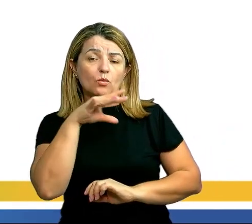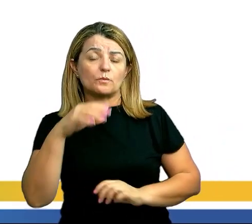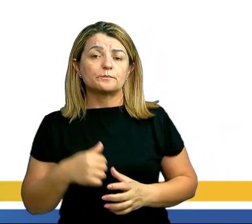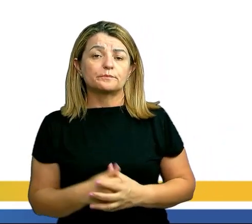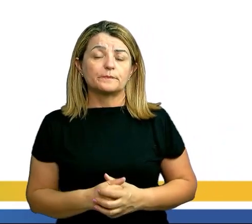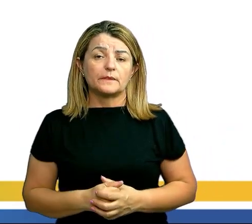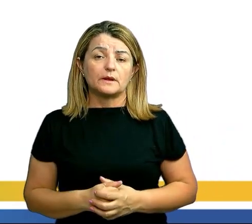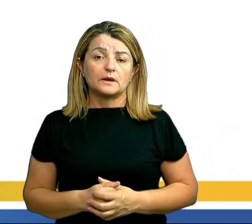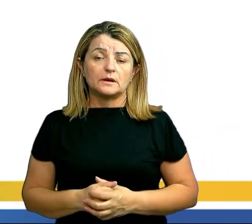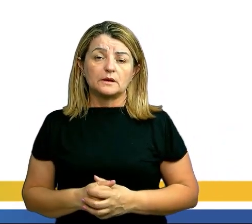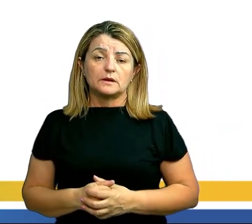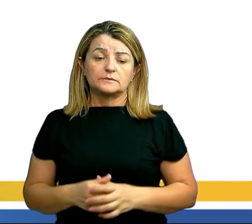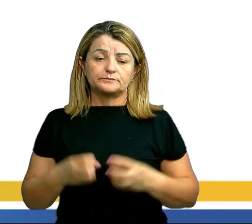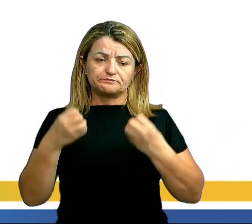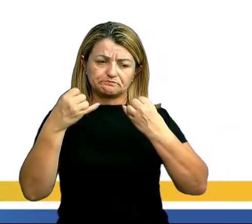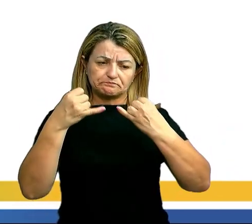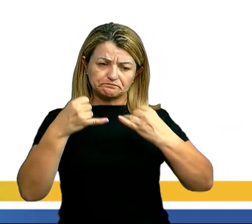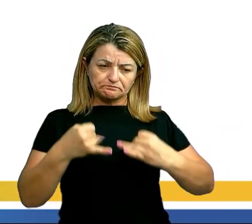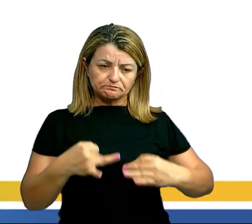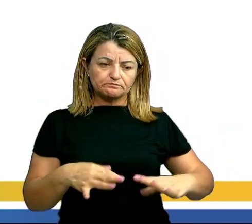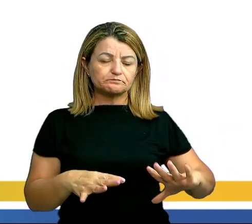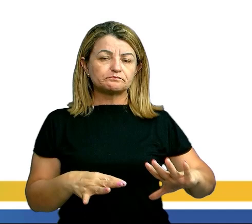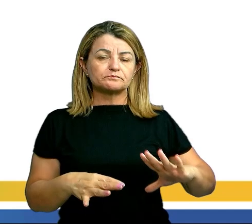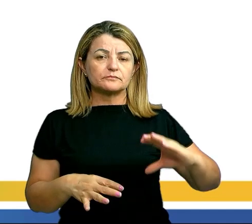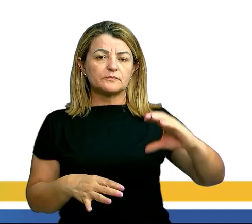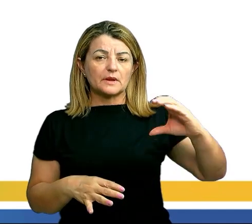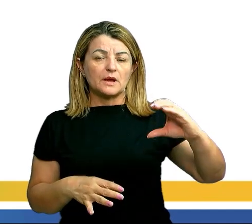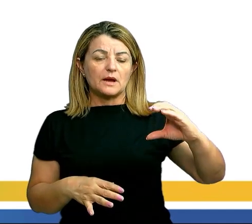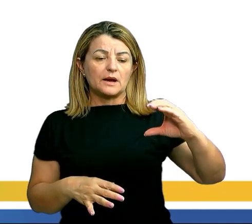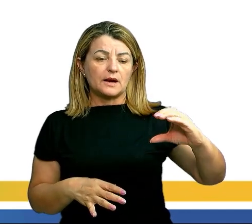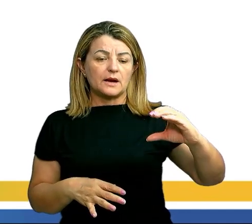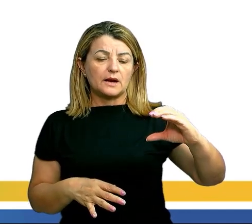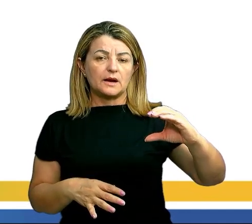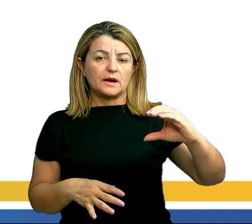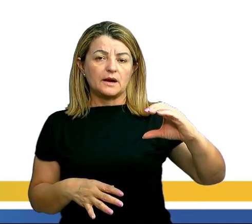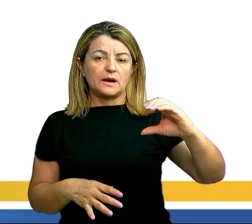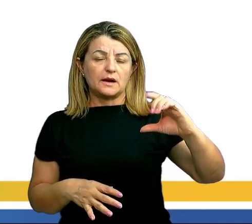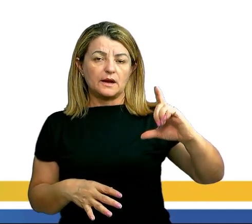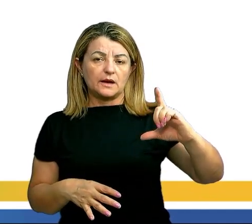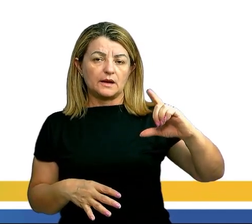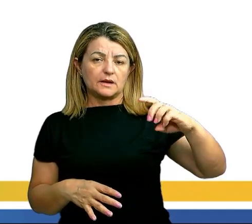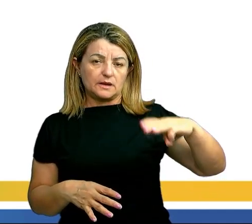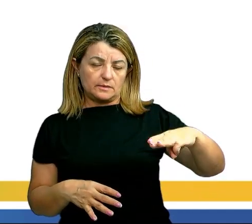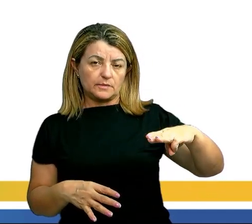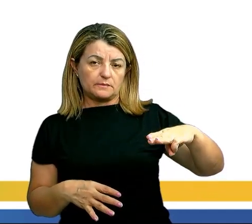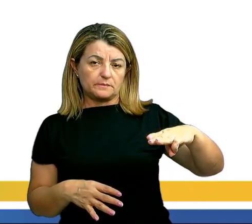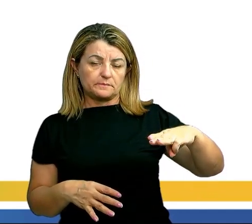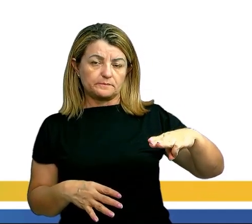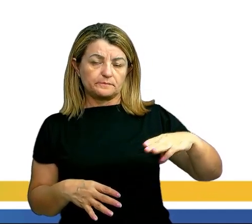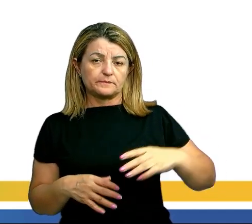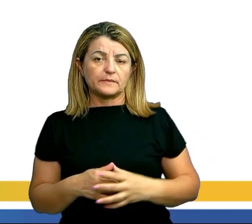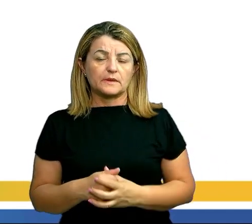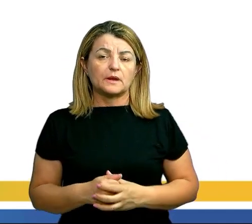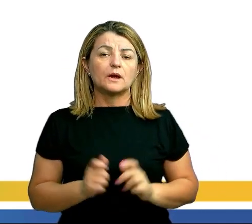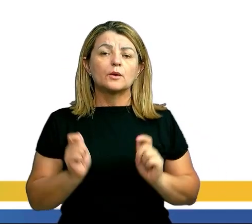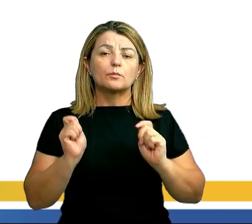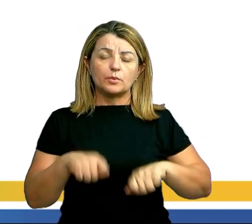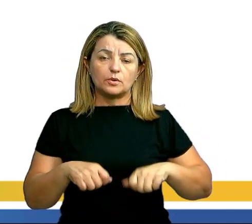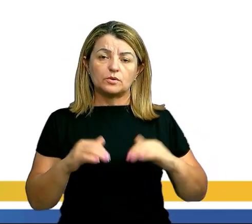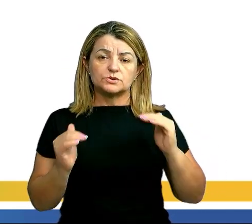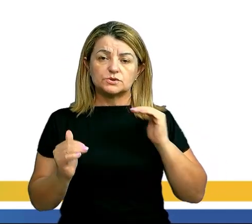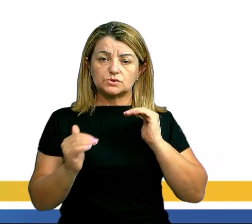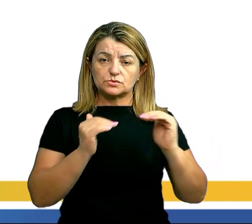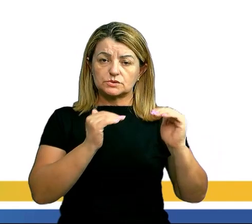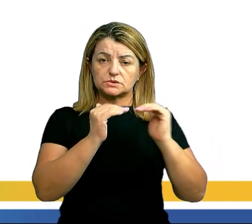Quando falamos em calorimetria e quando trazemos isso para o nosso contexto de questões e provas do Enem, a gente pode associar